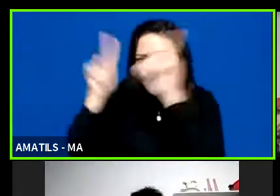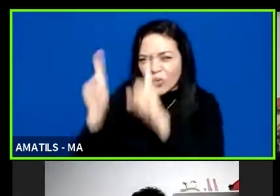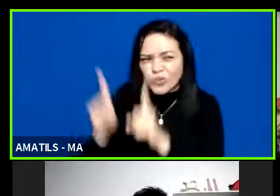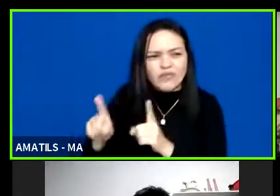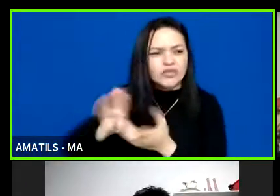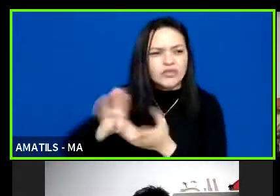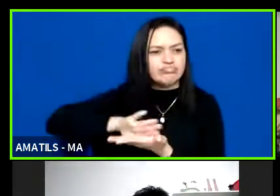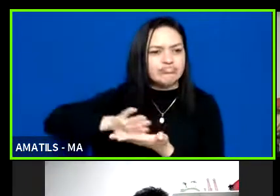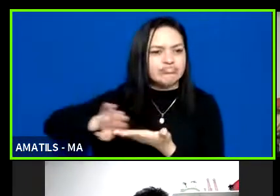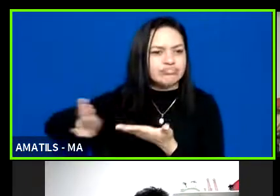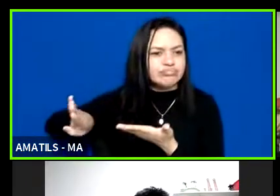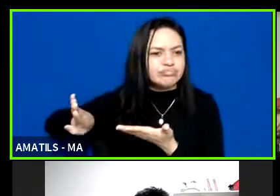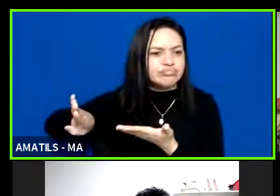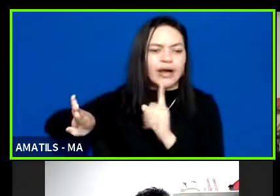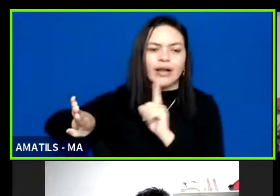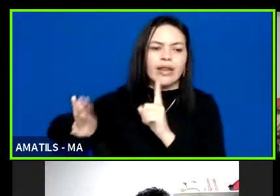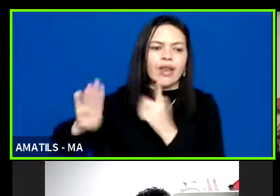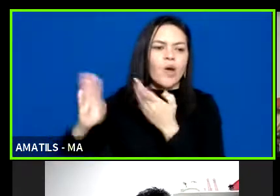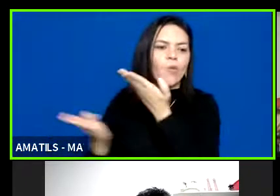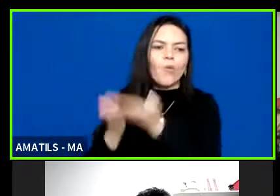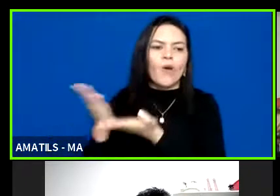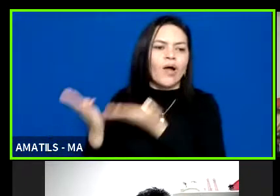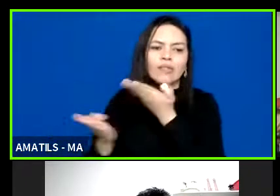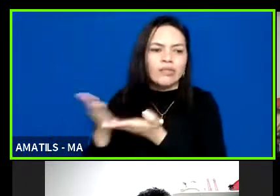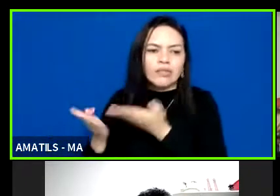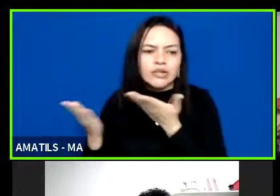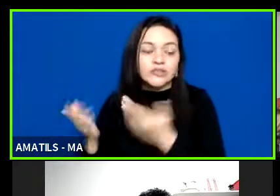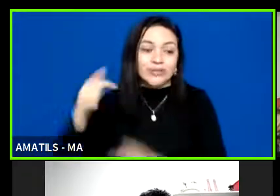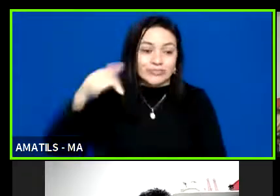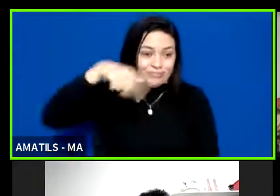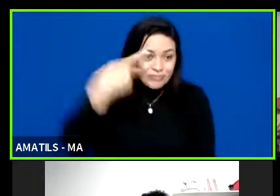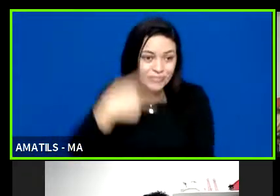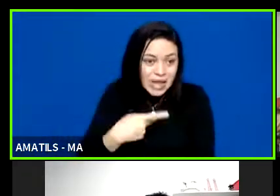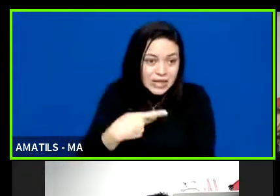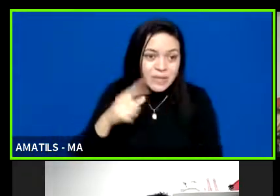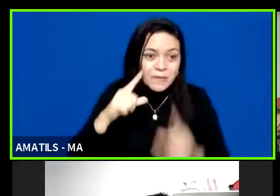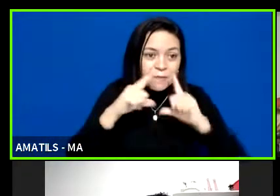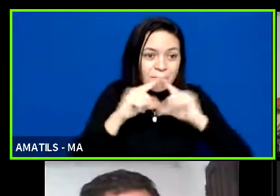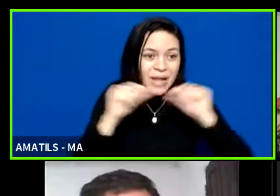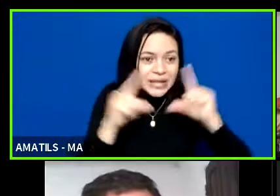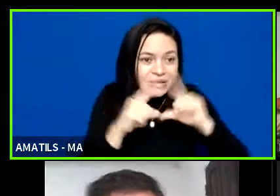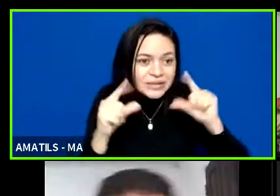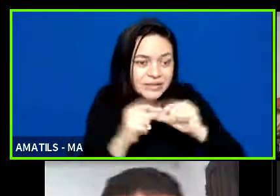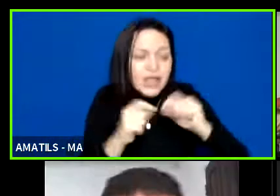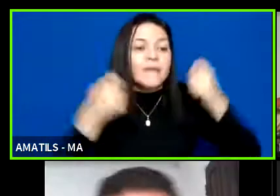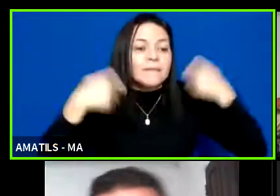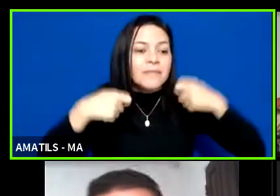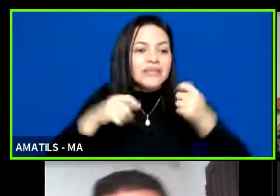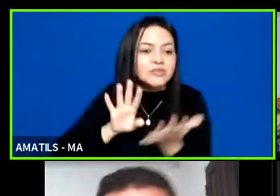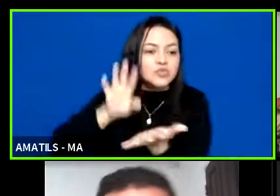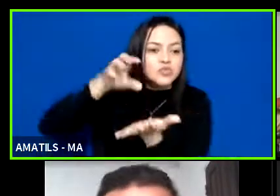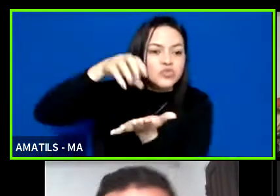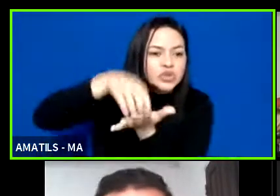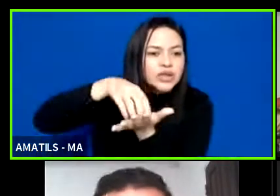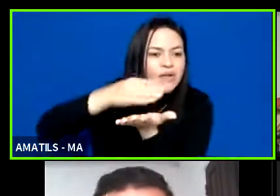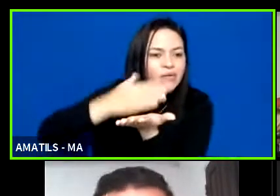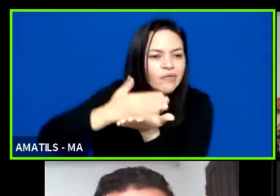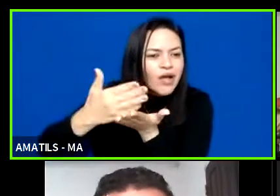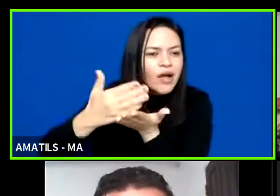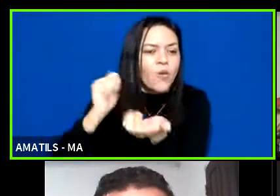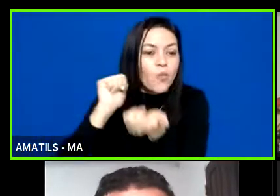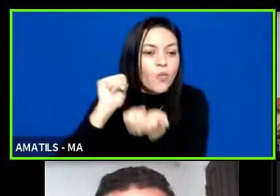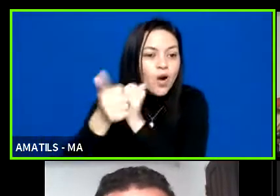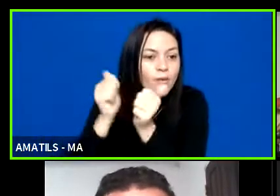a maioria ao não-atendimento. Então, aqui em Brasília, a estratégia é ter um centro de iniciação desportiva, onde esses